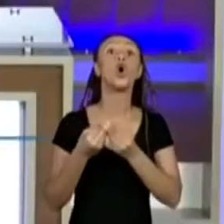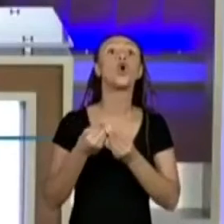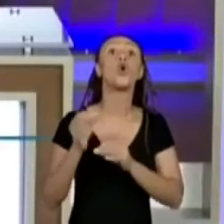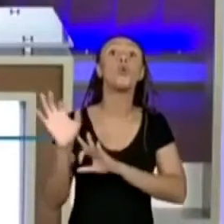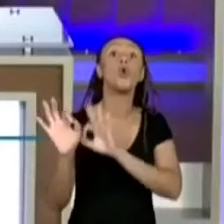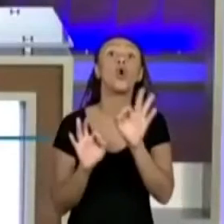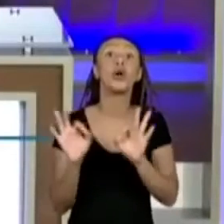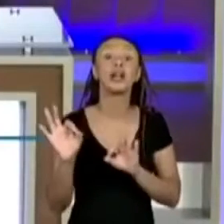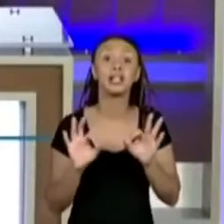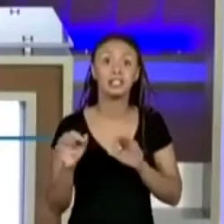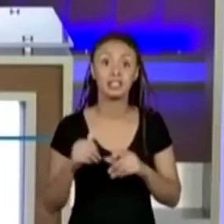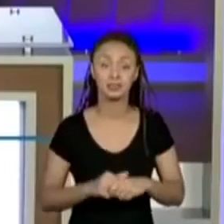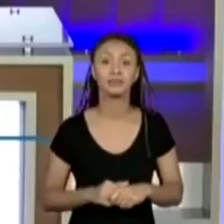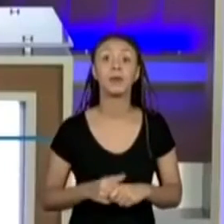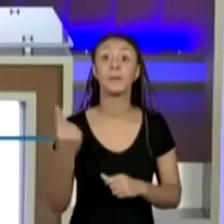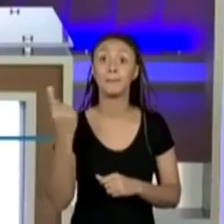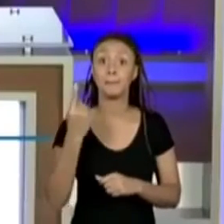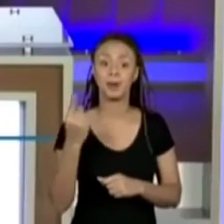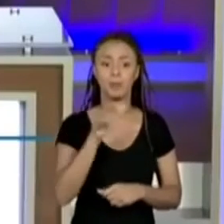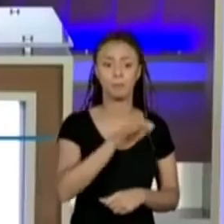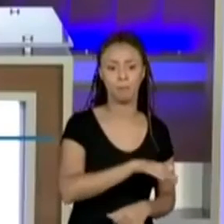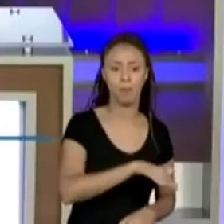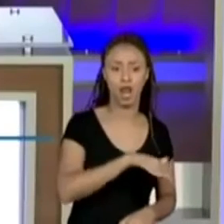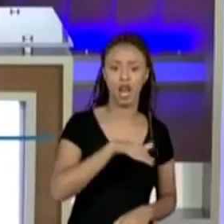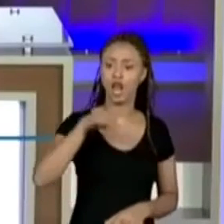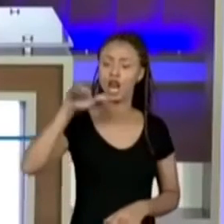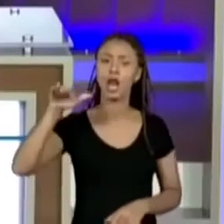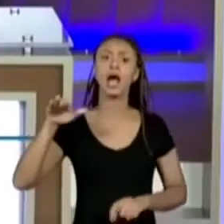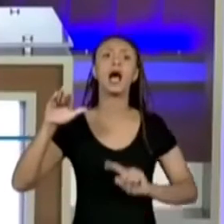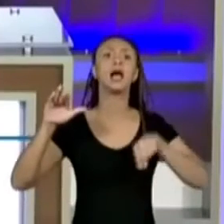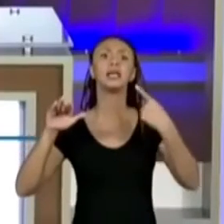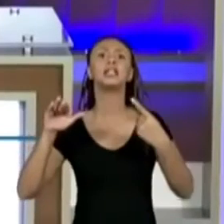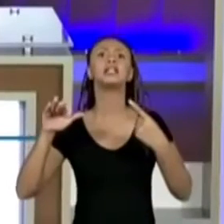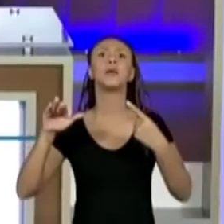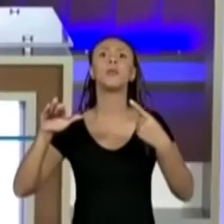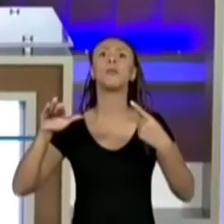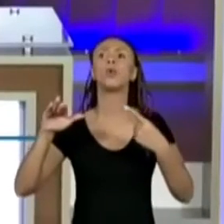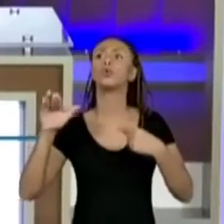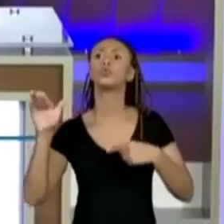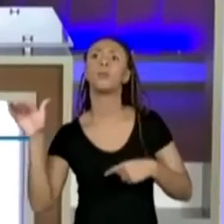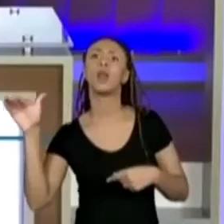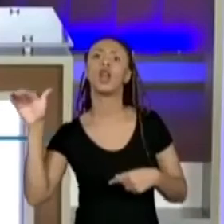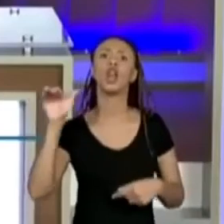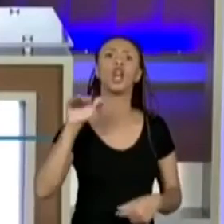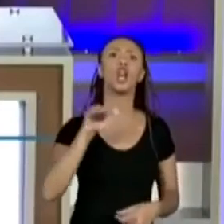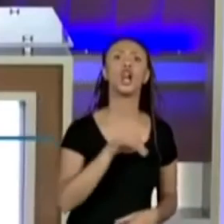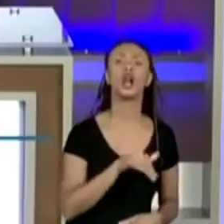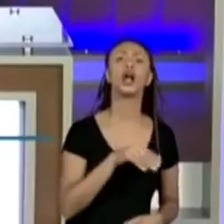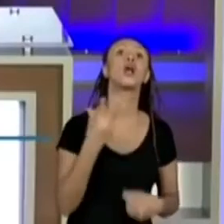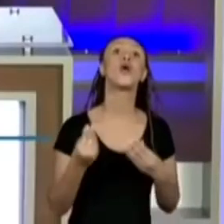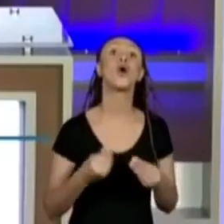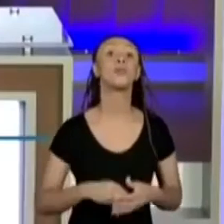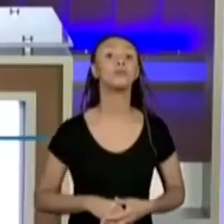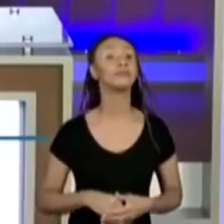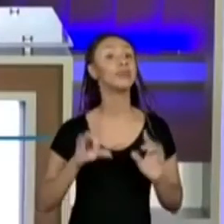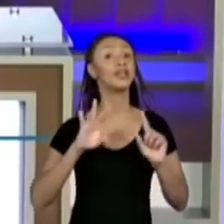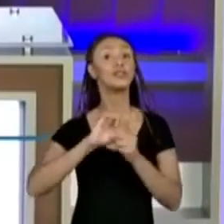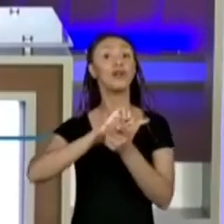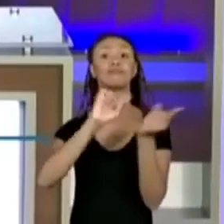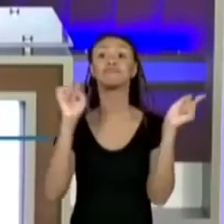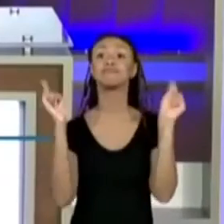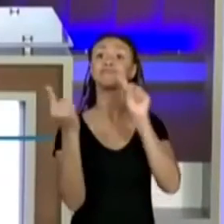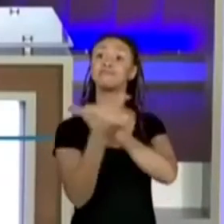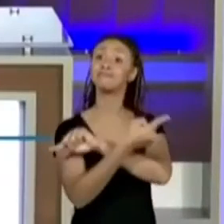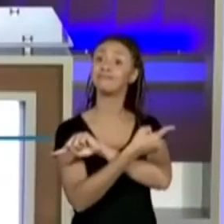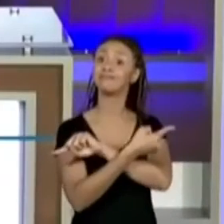organizar uma coisa na ordem crescente e depois na ordem decrescente? Olha só. É só inverter